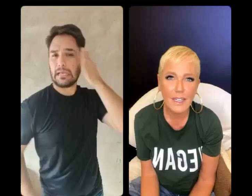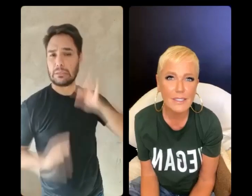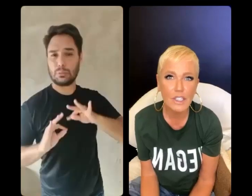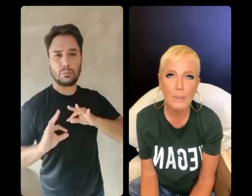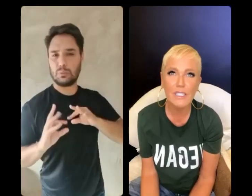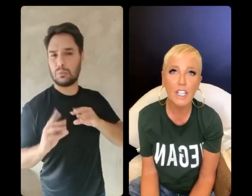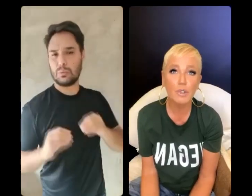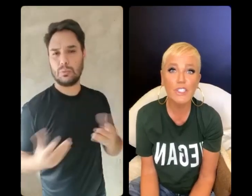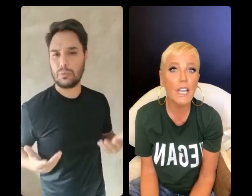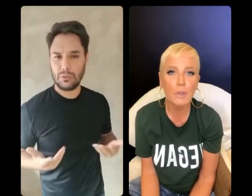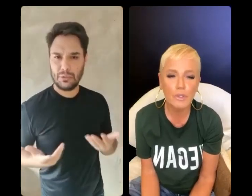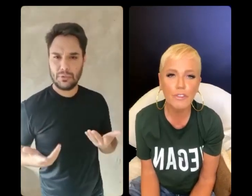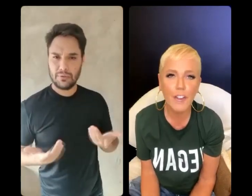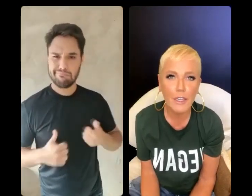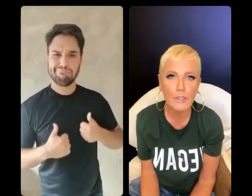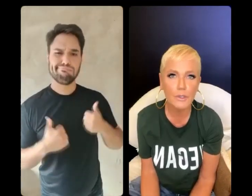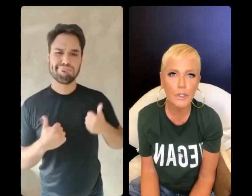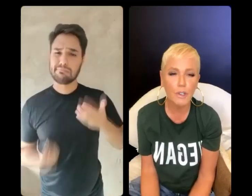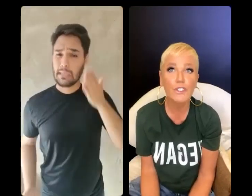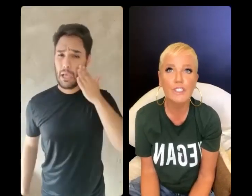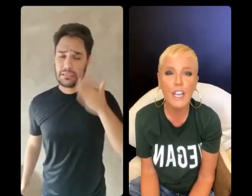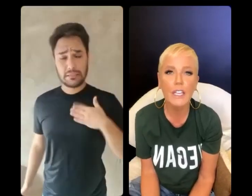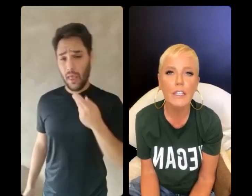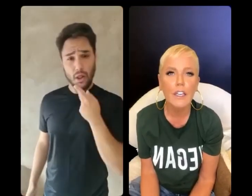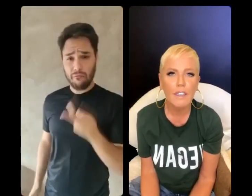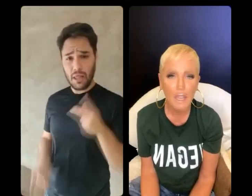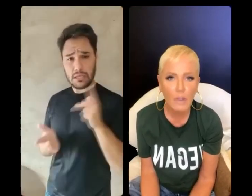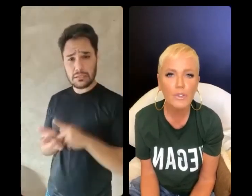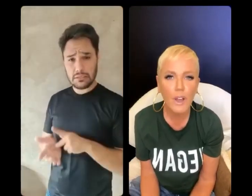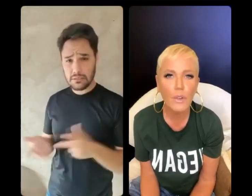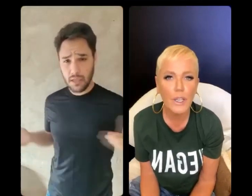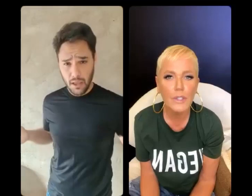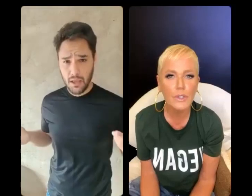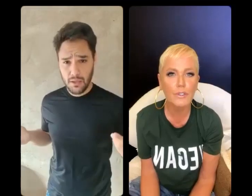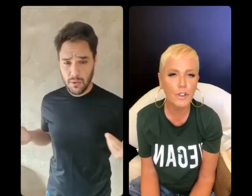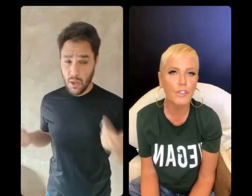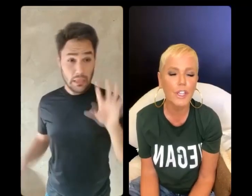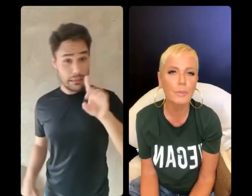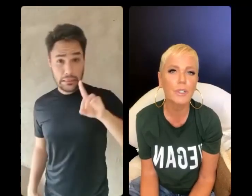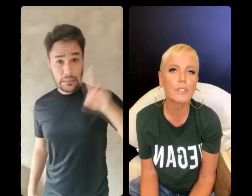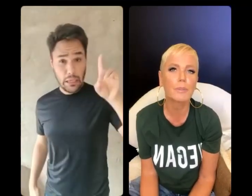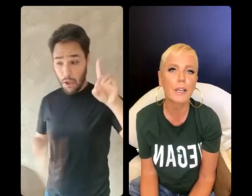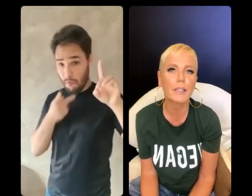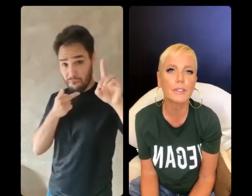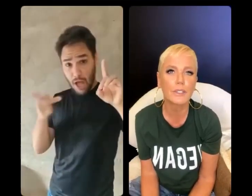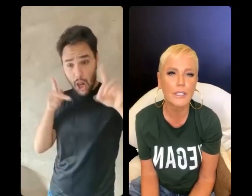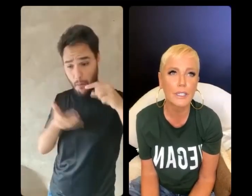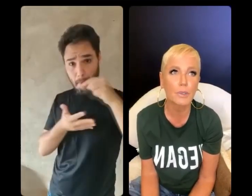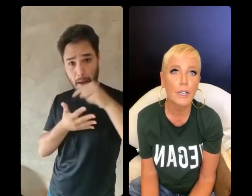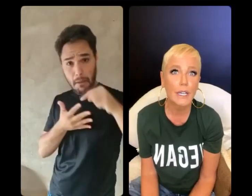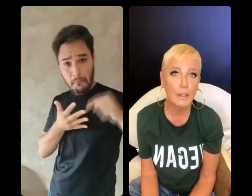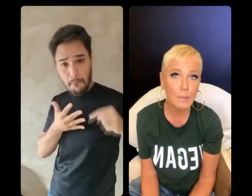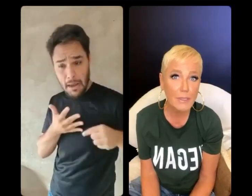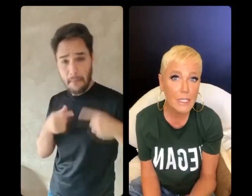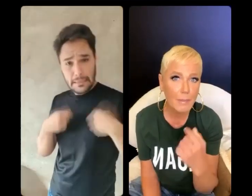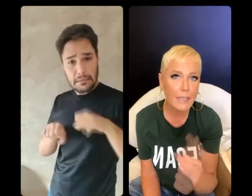Nossa, assim, tipo assim, eu sei o que eu estou falando, eu sei, Deus falou isso, que foi feito por isso e pra isso, entendeu?